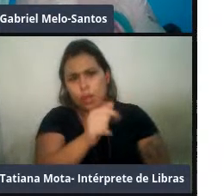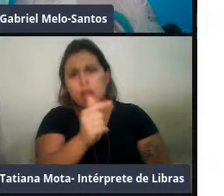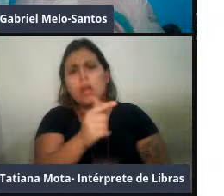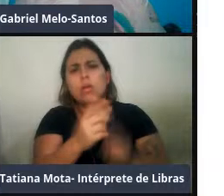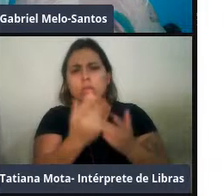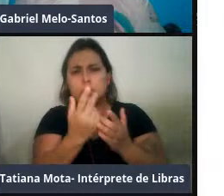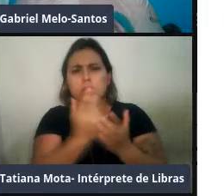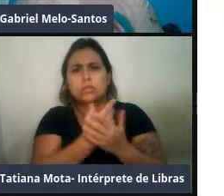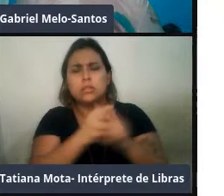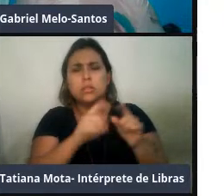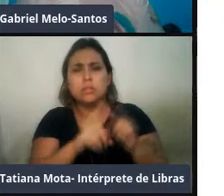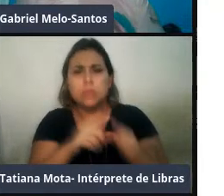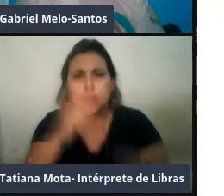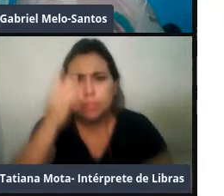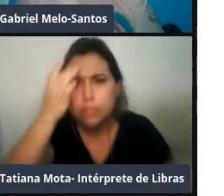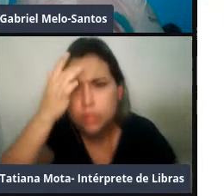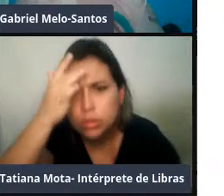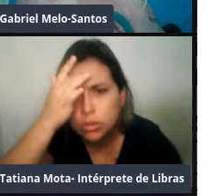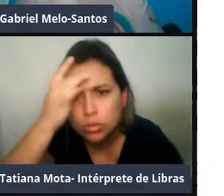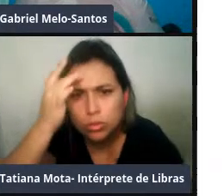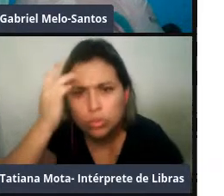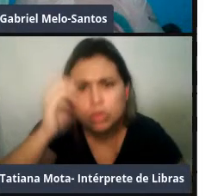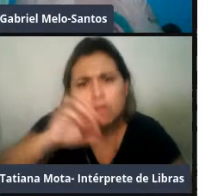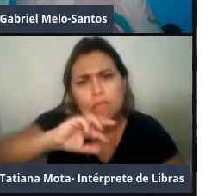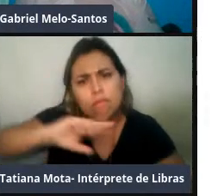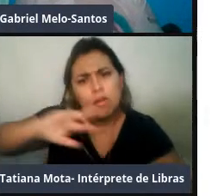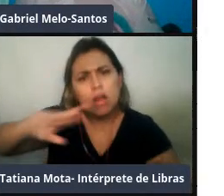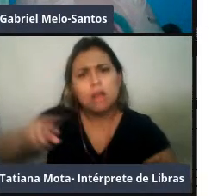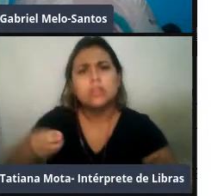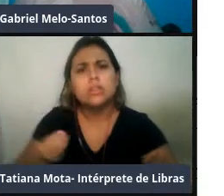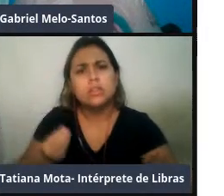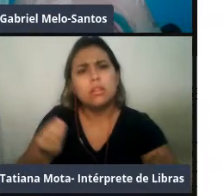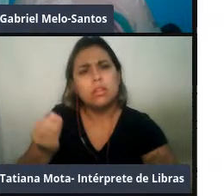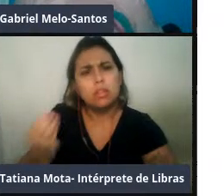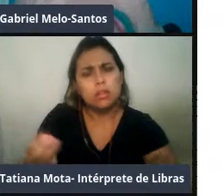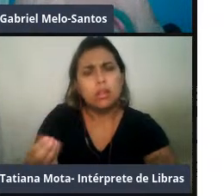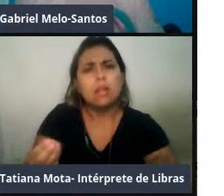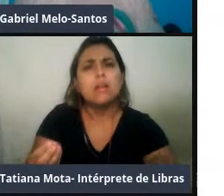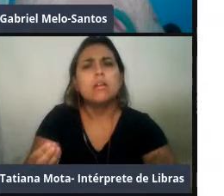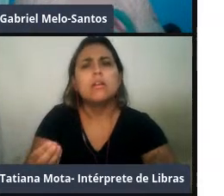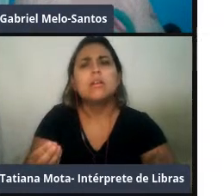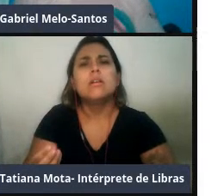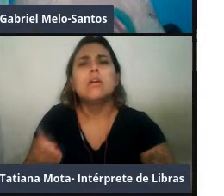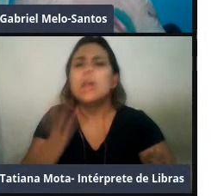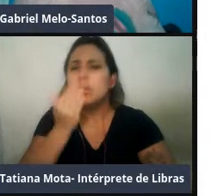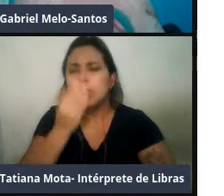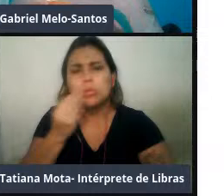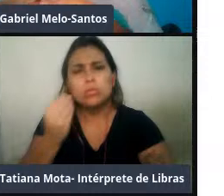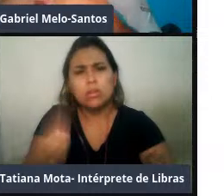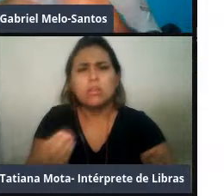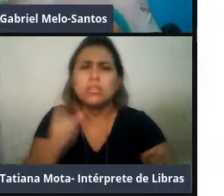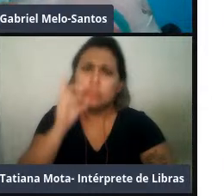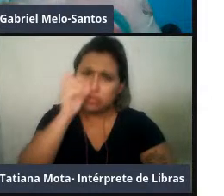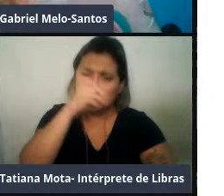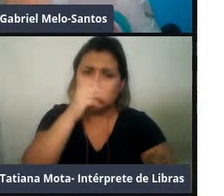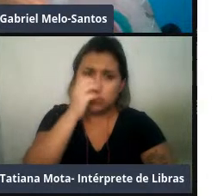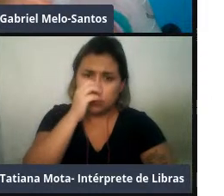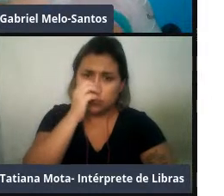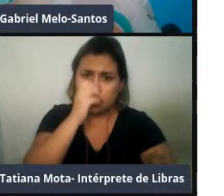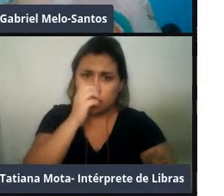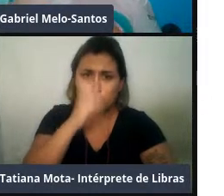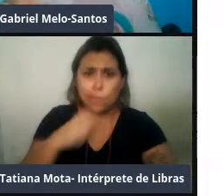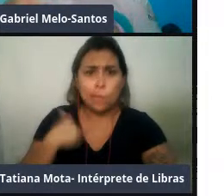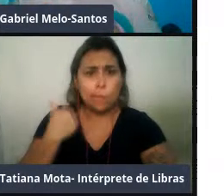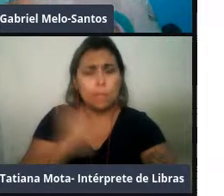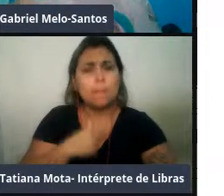alimentando os animais descontroladamente, todo mundo vai lá, chega, faz o que quer, e a gente está querendo entender, então, se essa